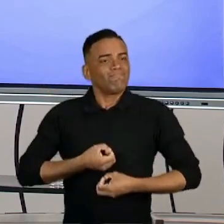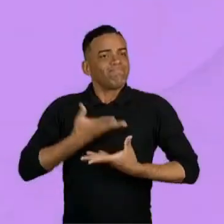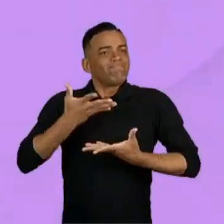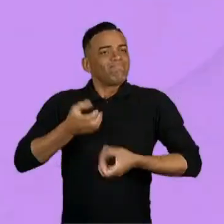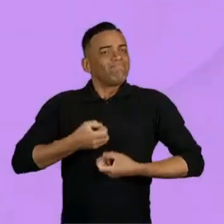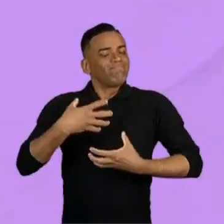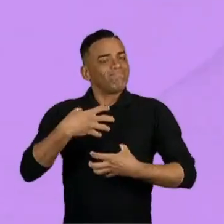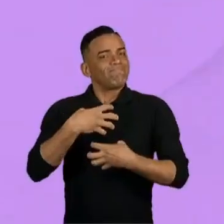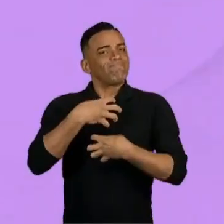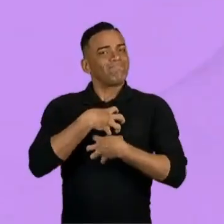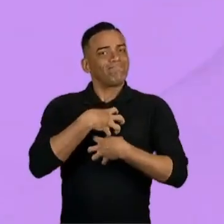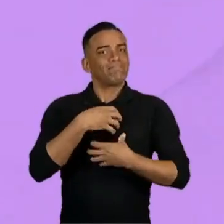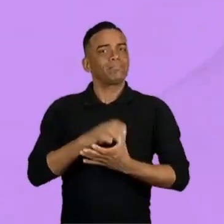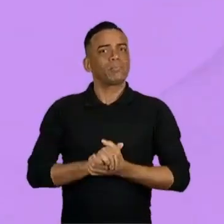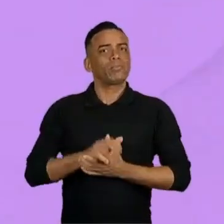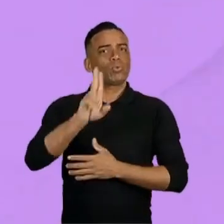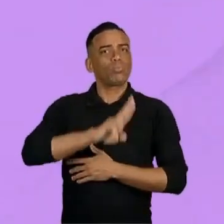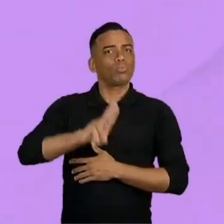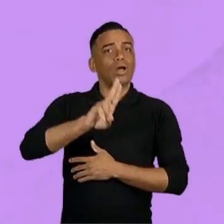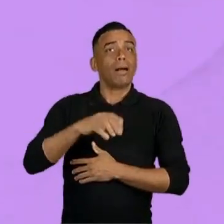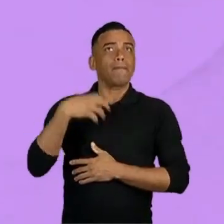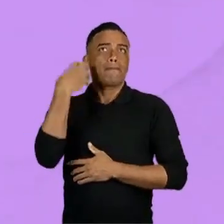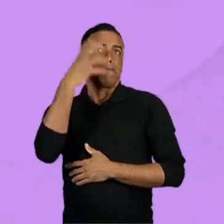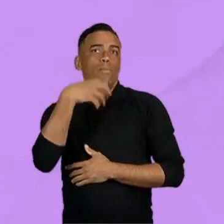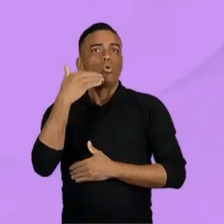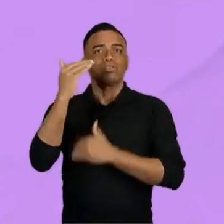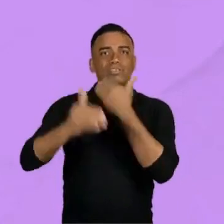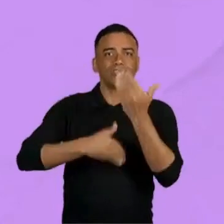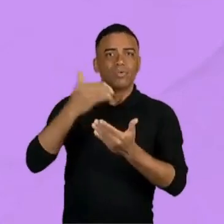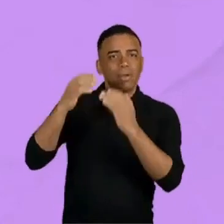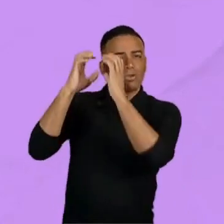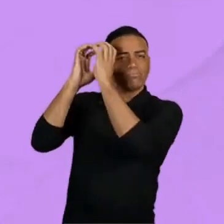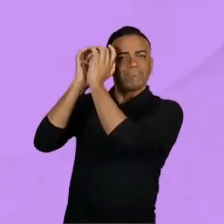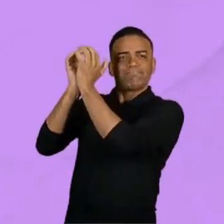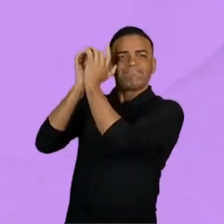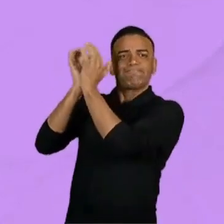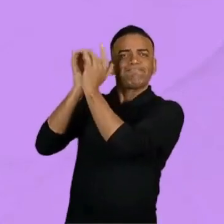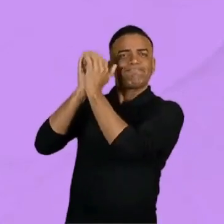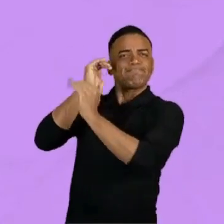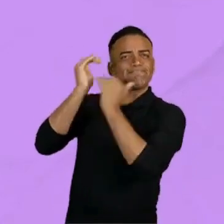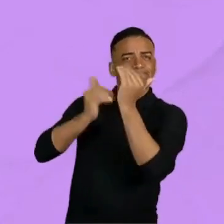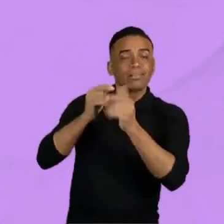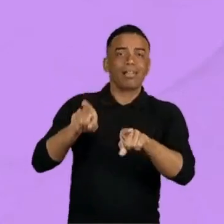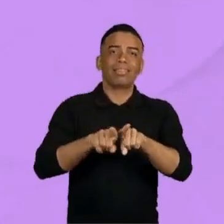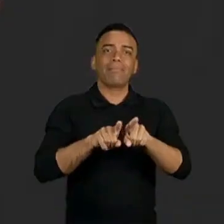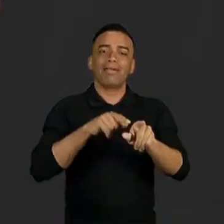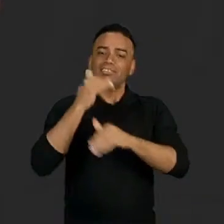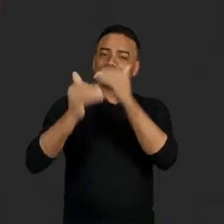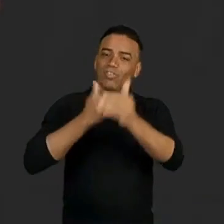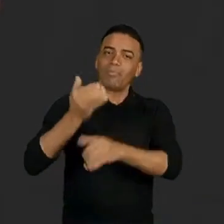Aprender a utilizar a música em favor do desenvolvimento cognitivo e emocional.